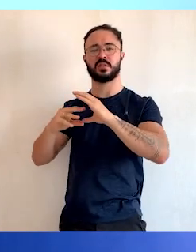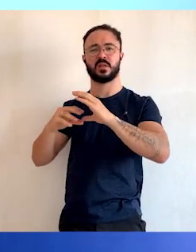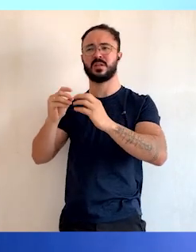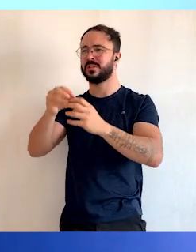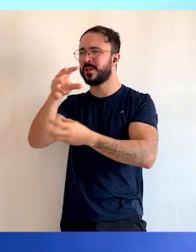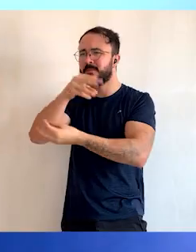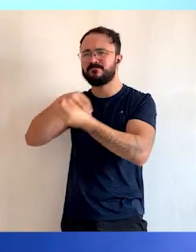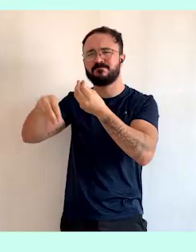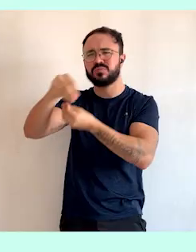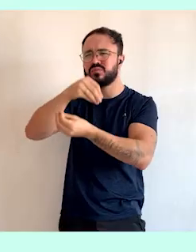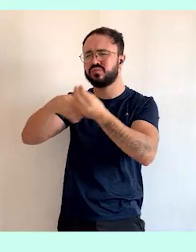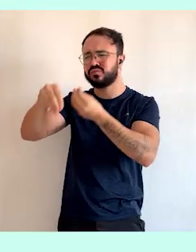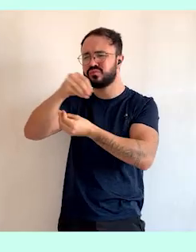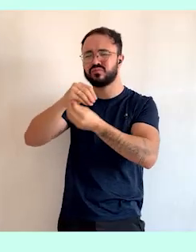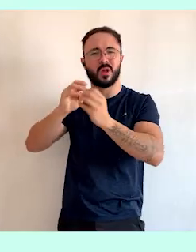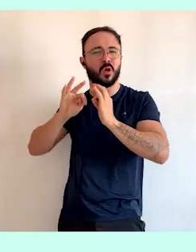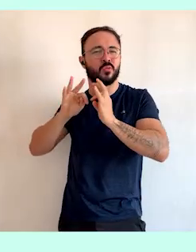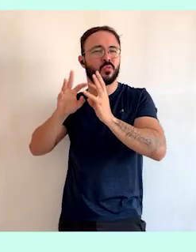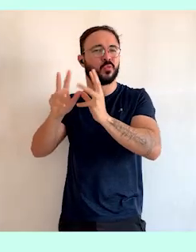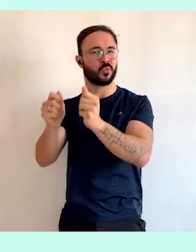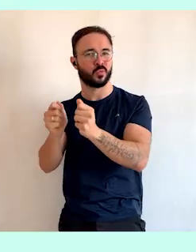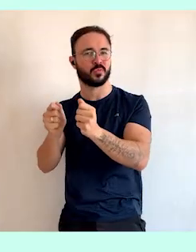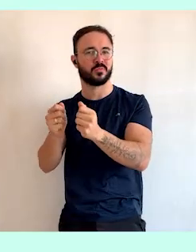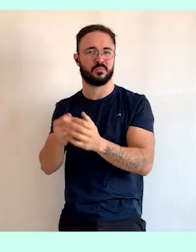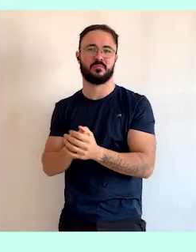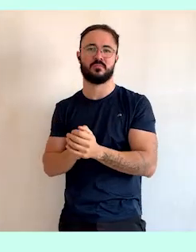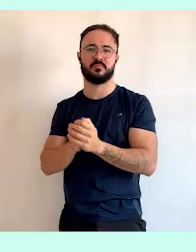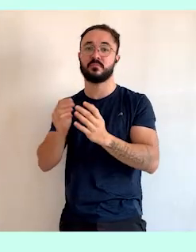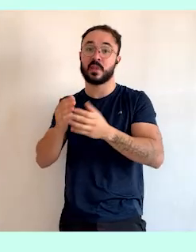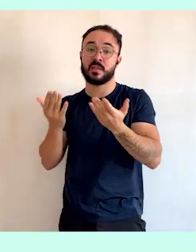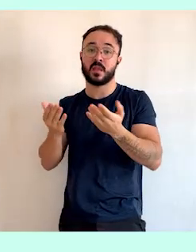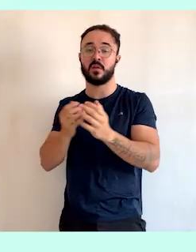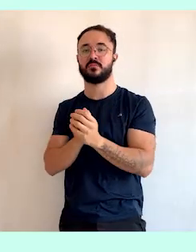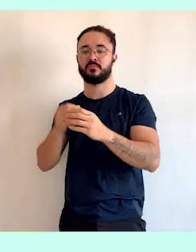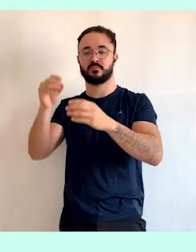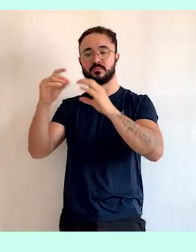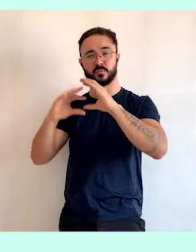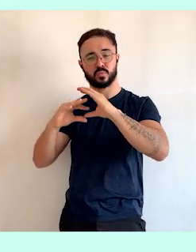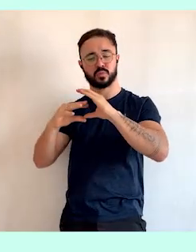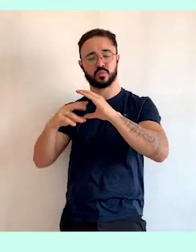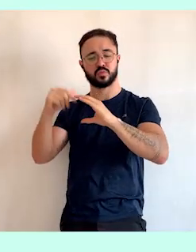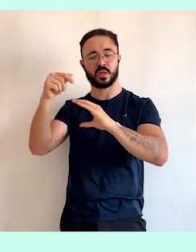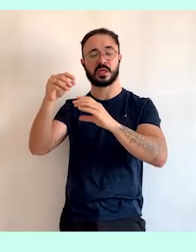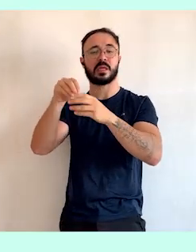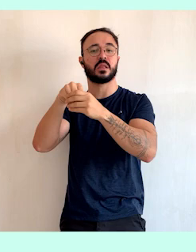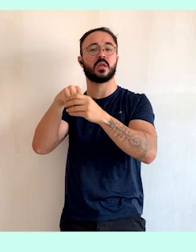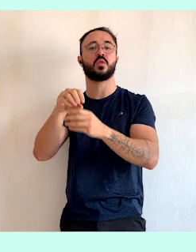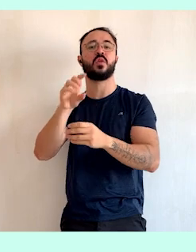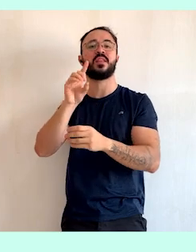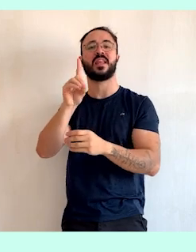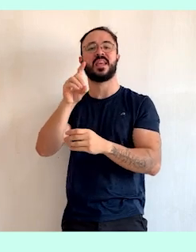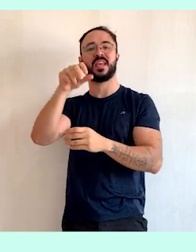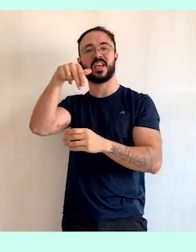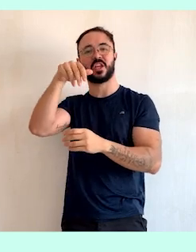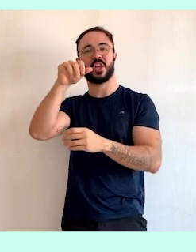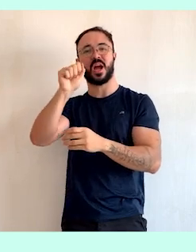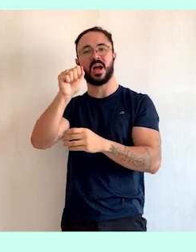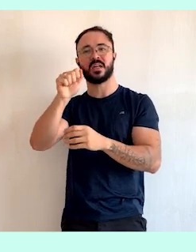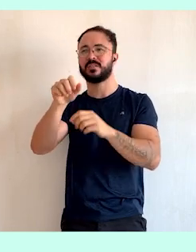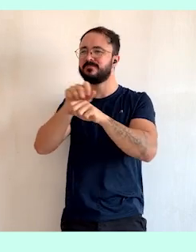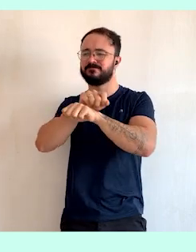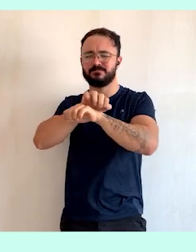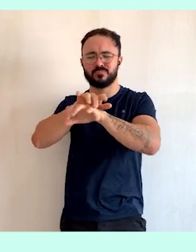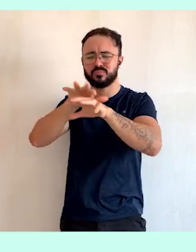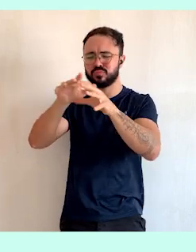líquida. Então, o DNA das células procariontes fica espalhado